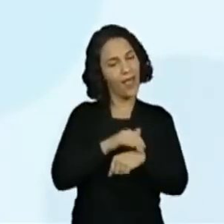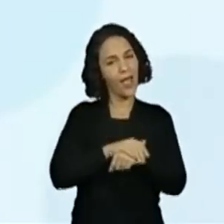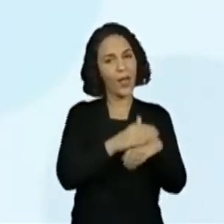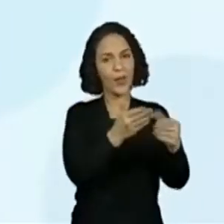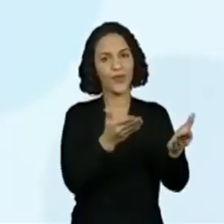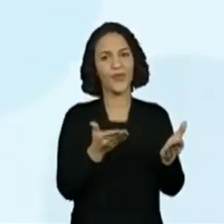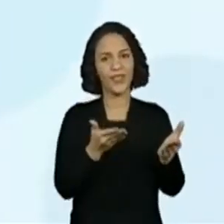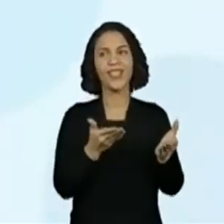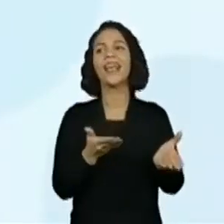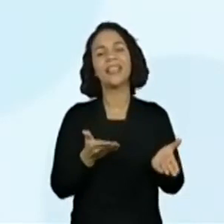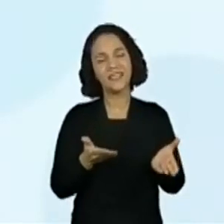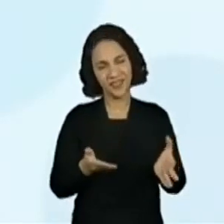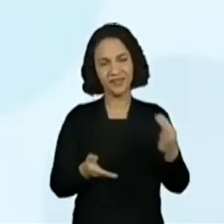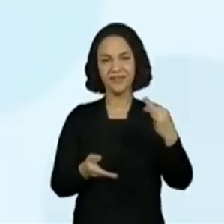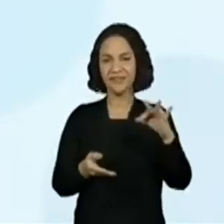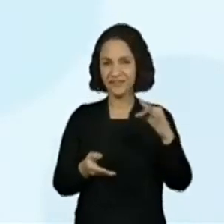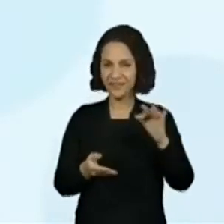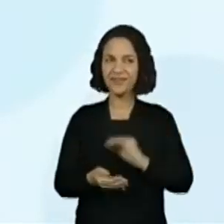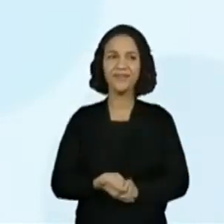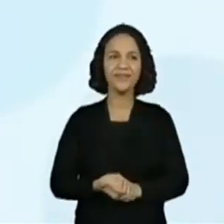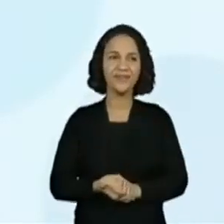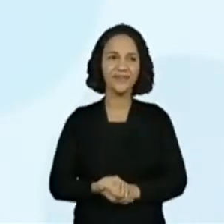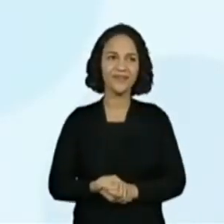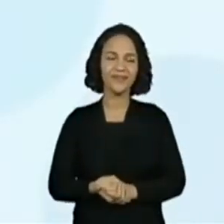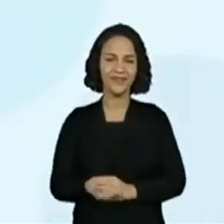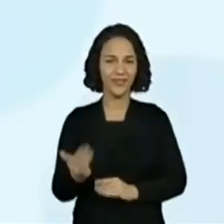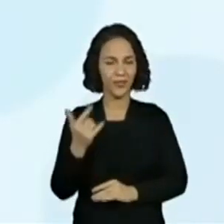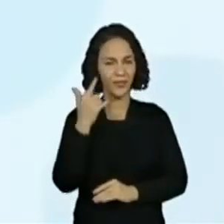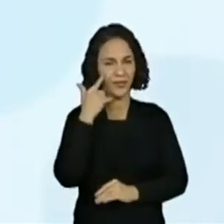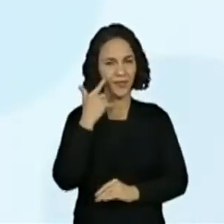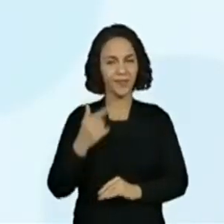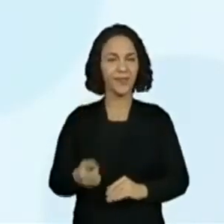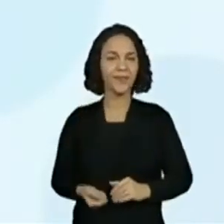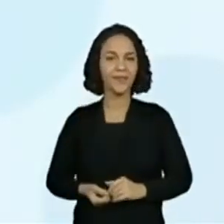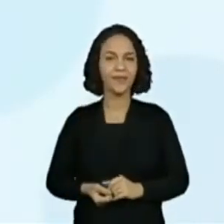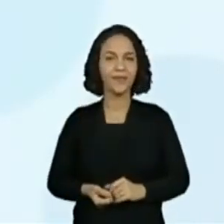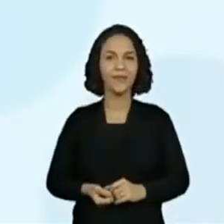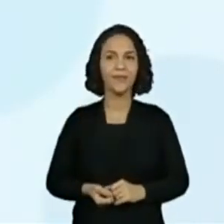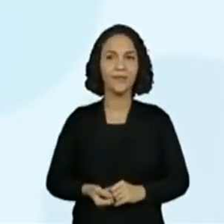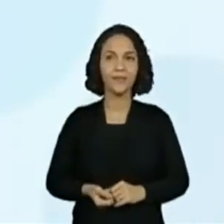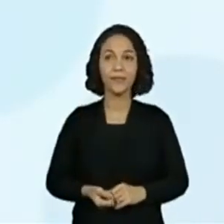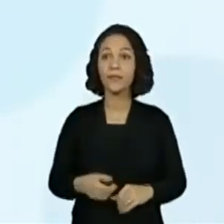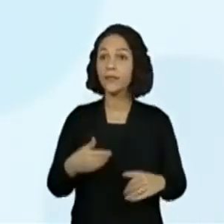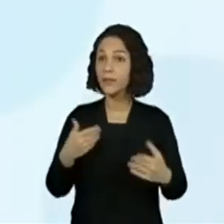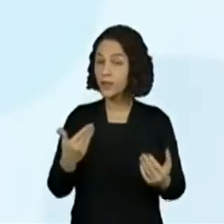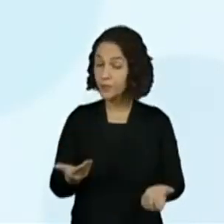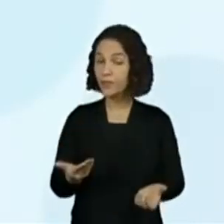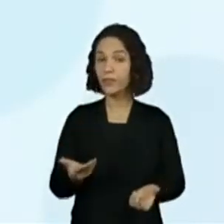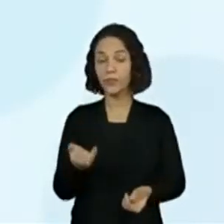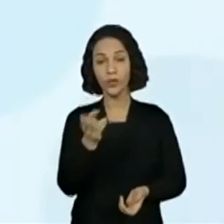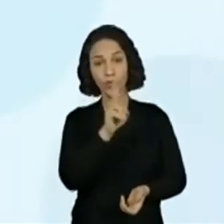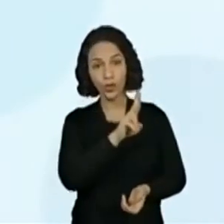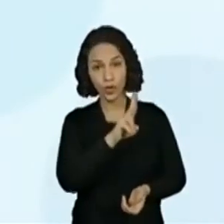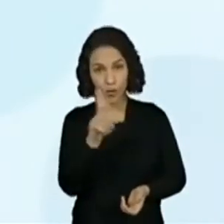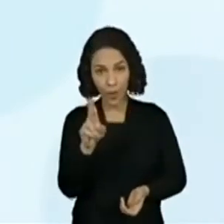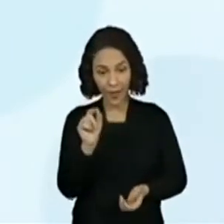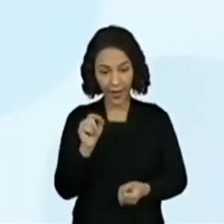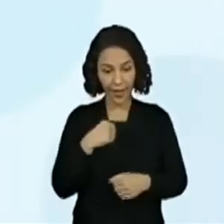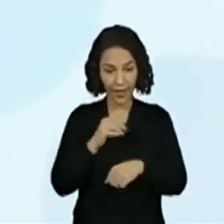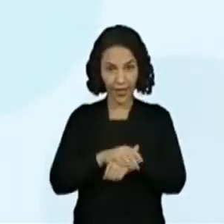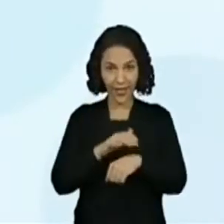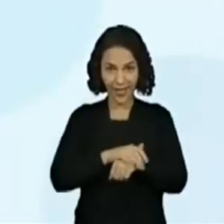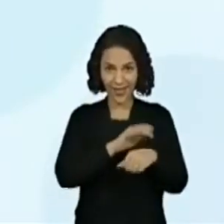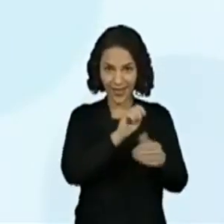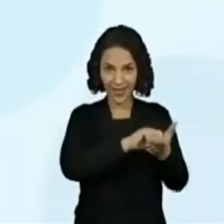vamos marcar a setinha localizando de tal? Aqui, A Camila. Então quer dizer que o nome de quem escreve